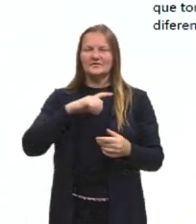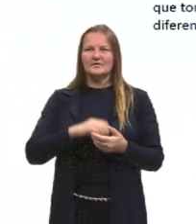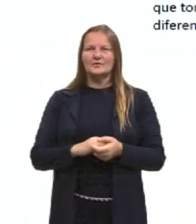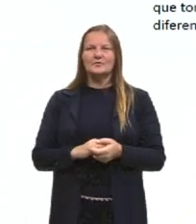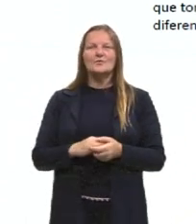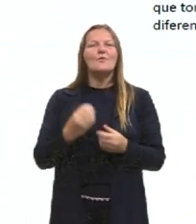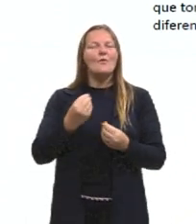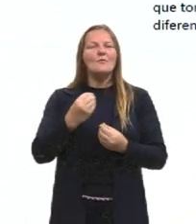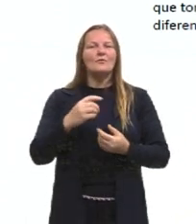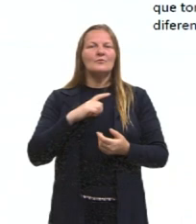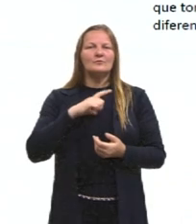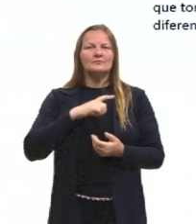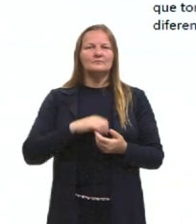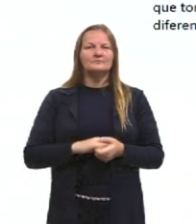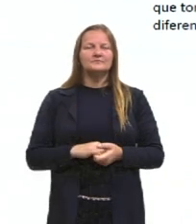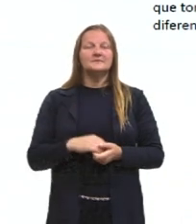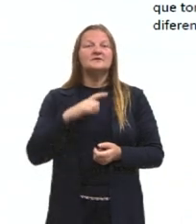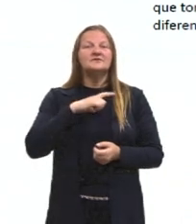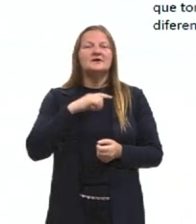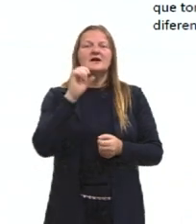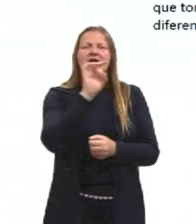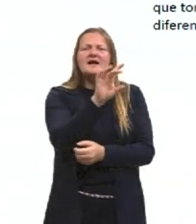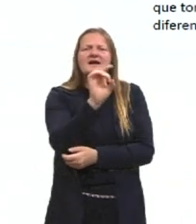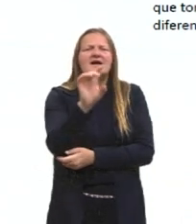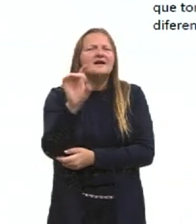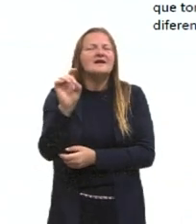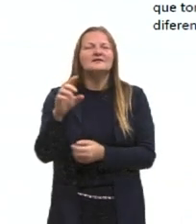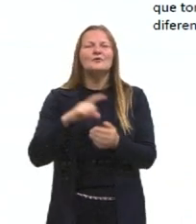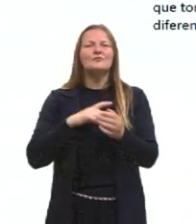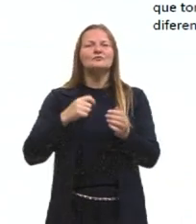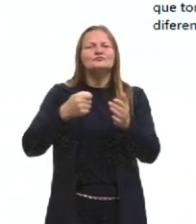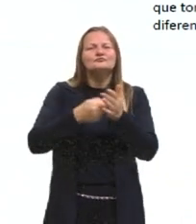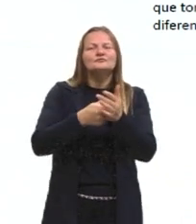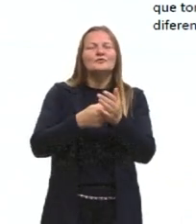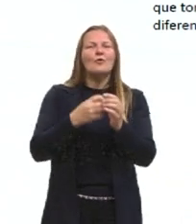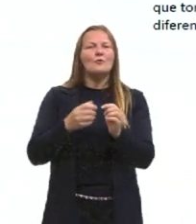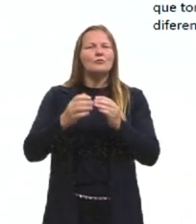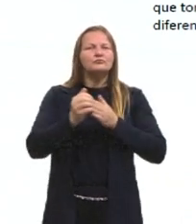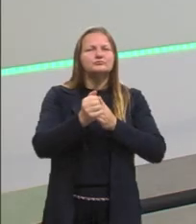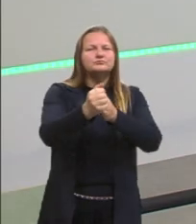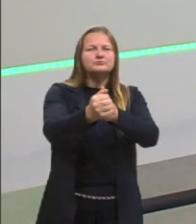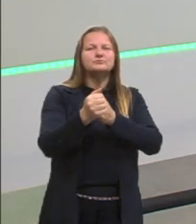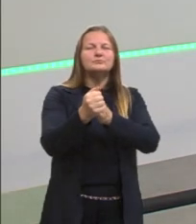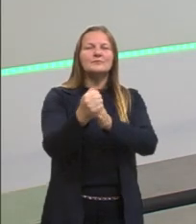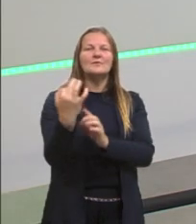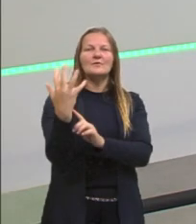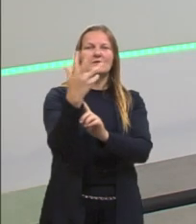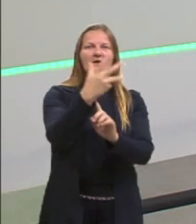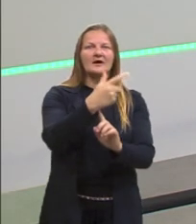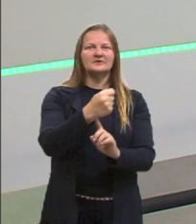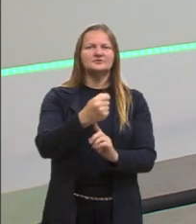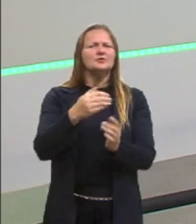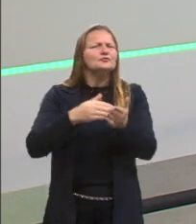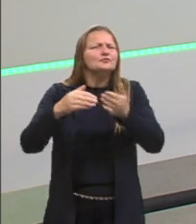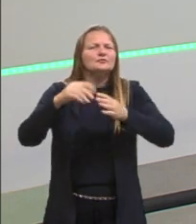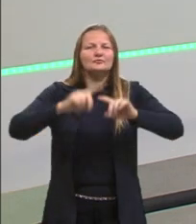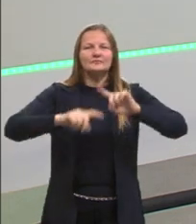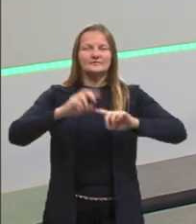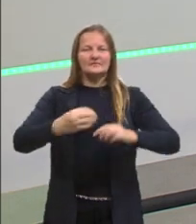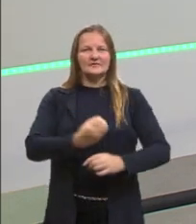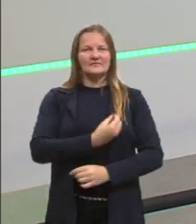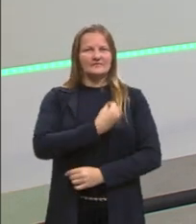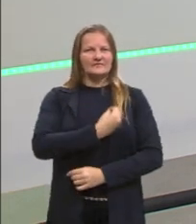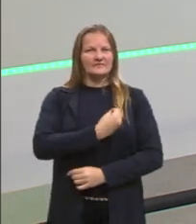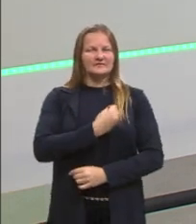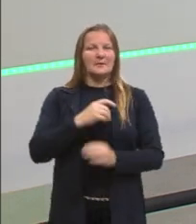um espírito comum. São, cada qual a seu modo, tentativas de dirigir a arte às coisas da vida. Quer dizer, nós temos um período ali